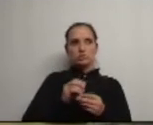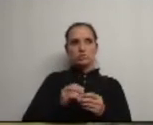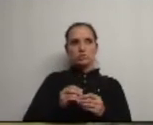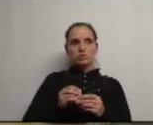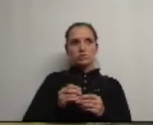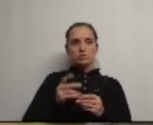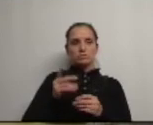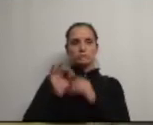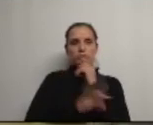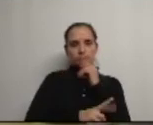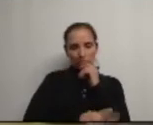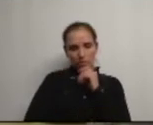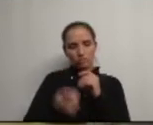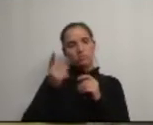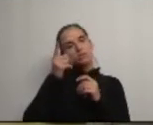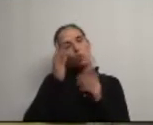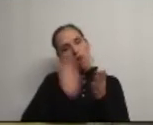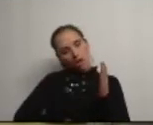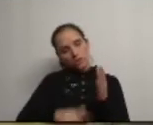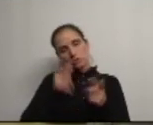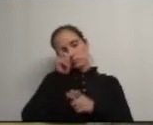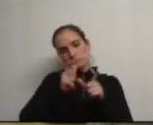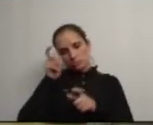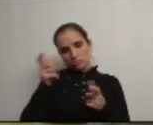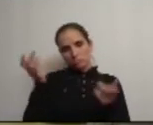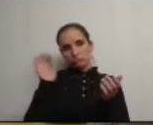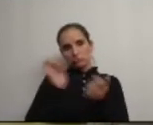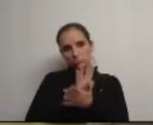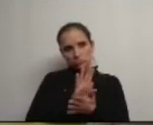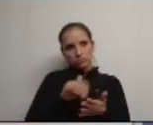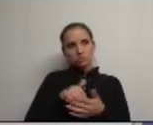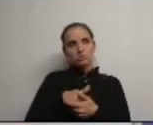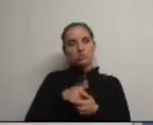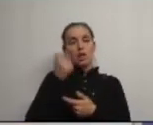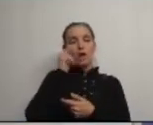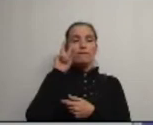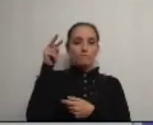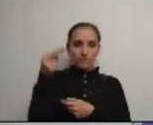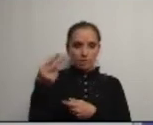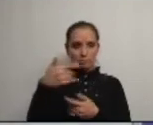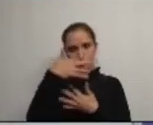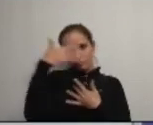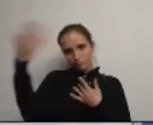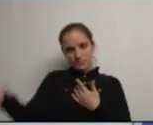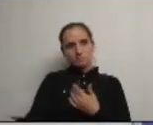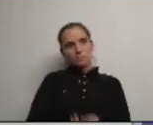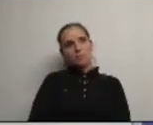Srs. Vereadores colegas público comunicação social quem nos vê por aí fora